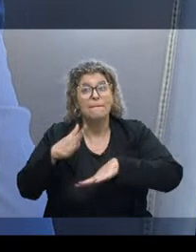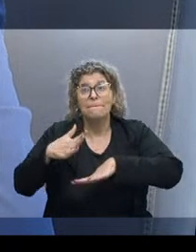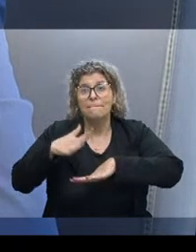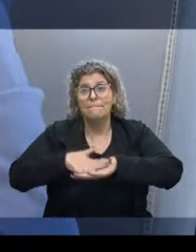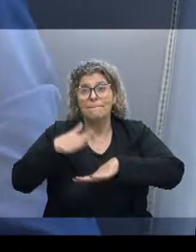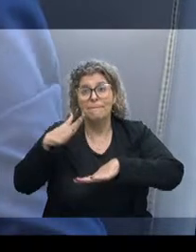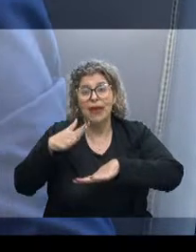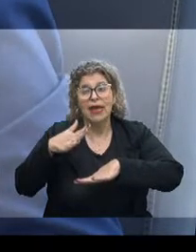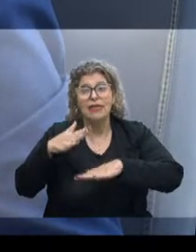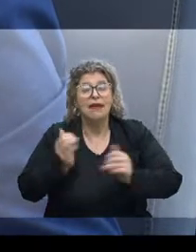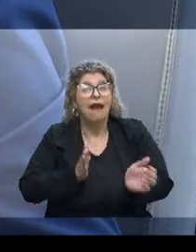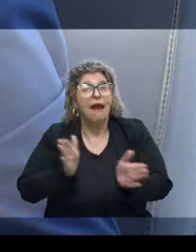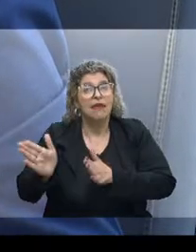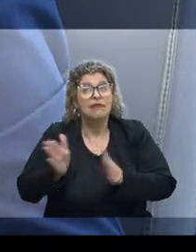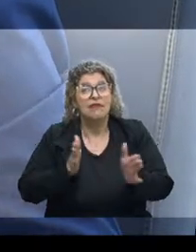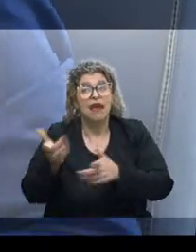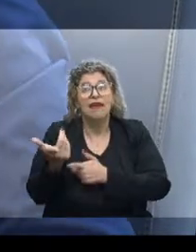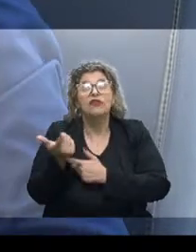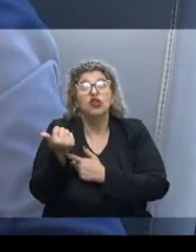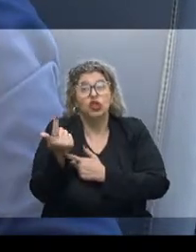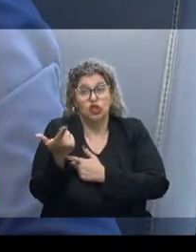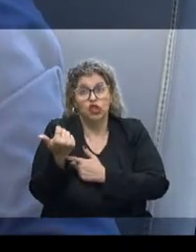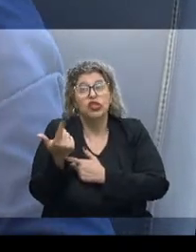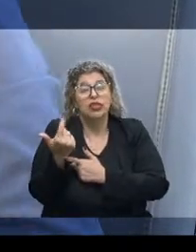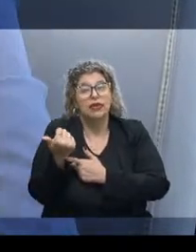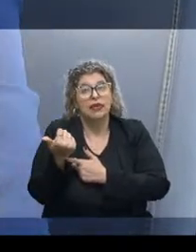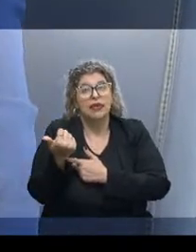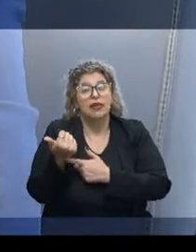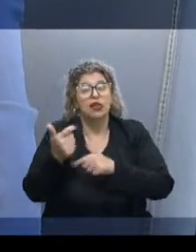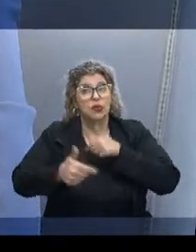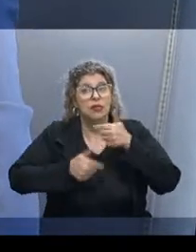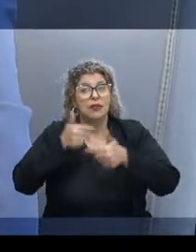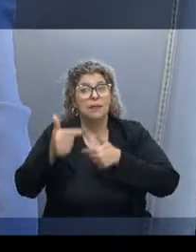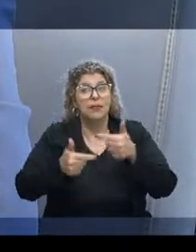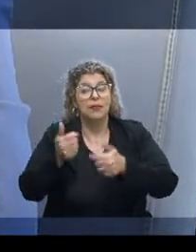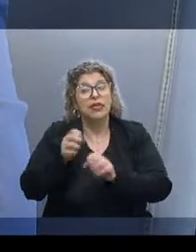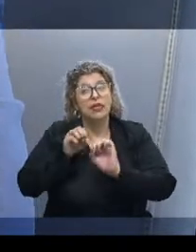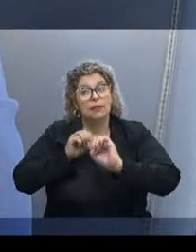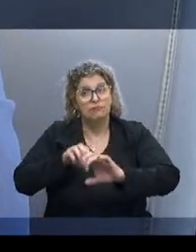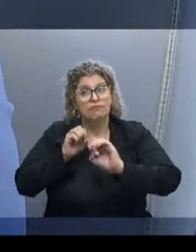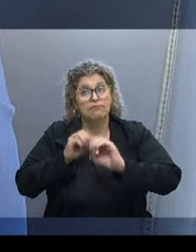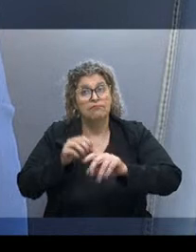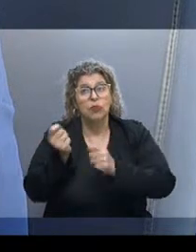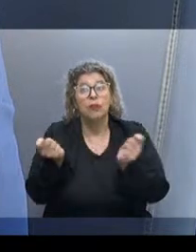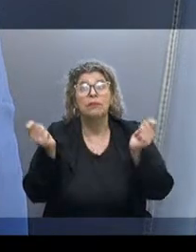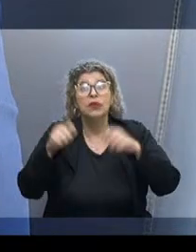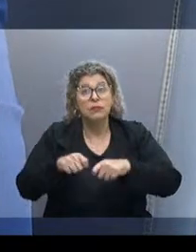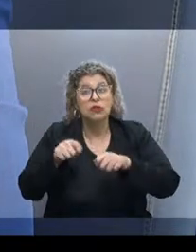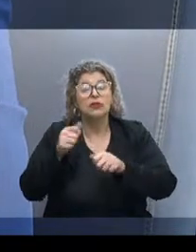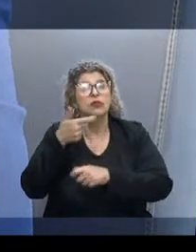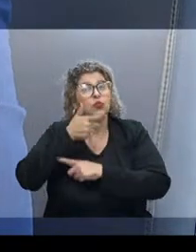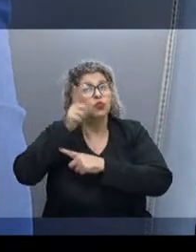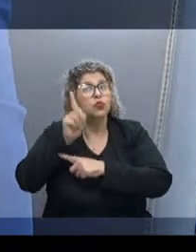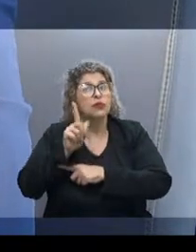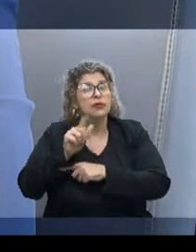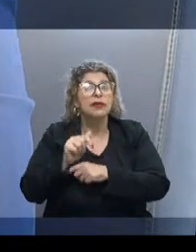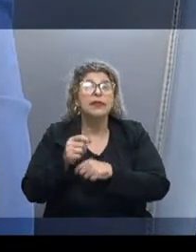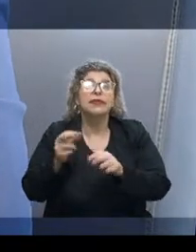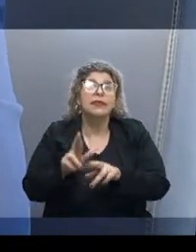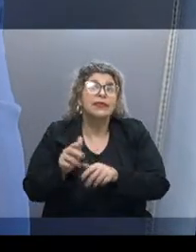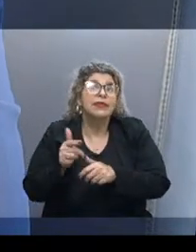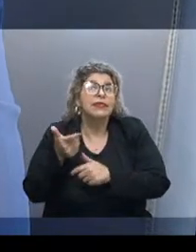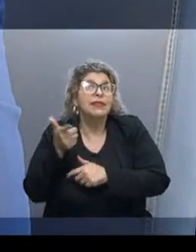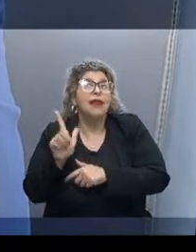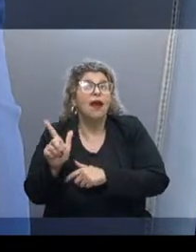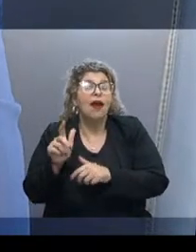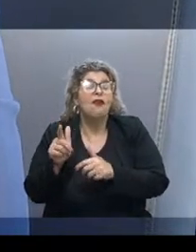acesso a emprego e renda. Consequentemente, os investimentos em educação vão permitir que a gente consiga, quem sabe, recuperar